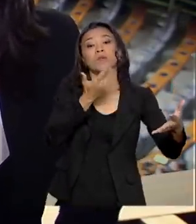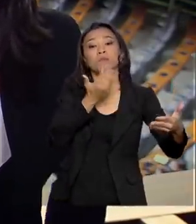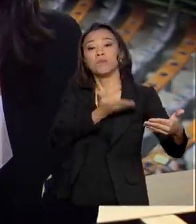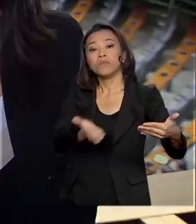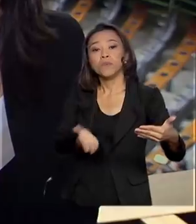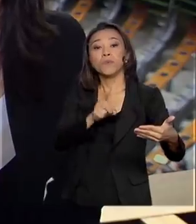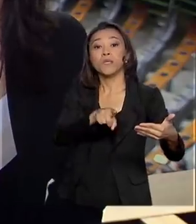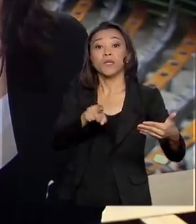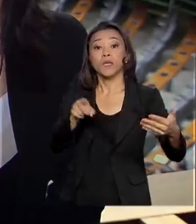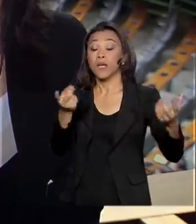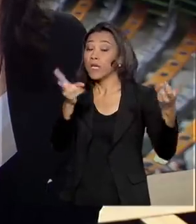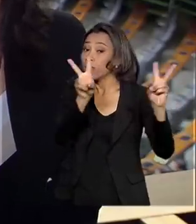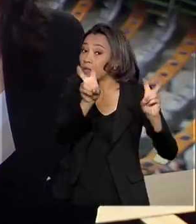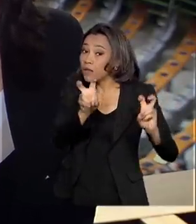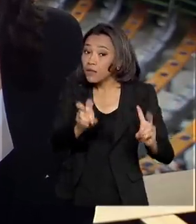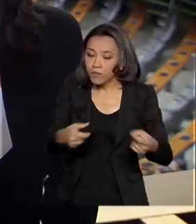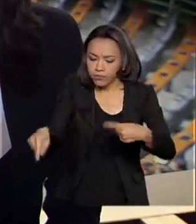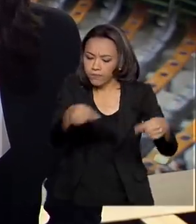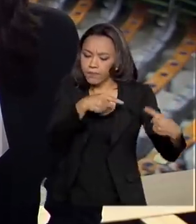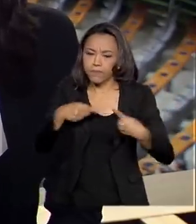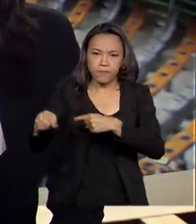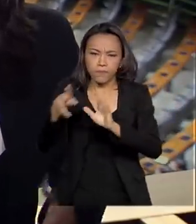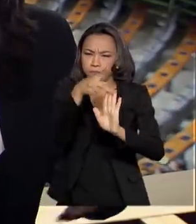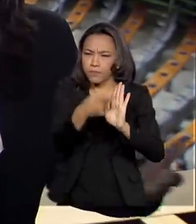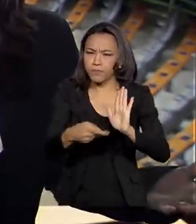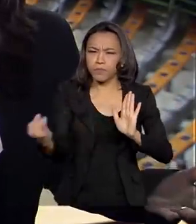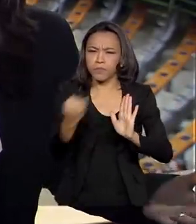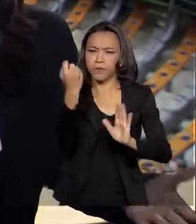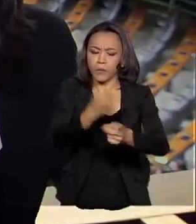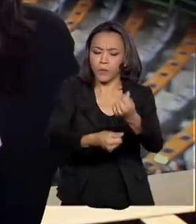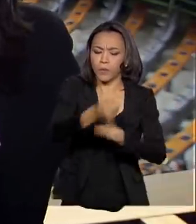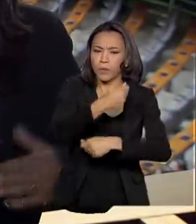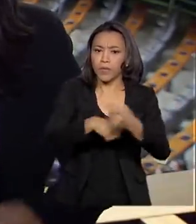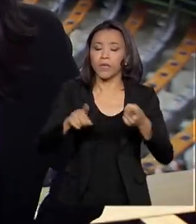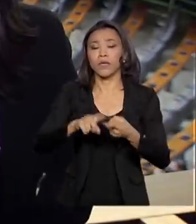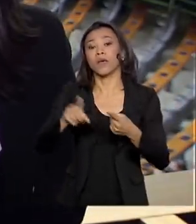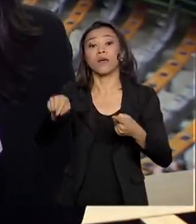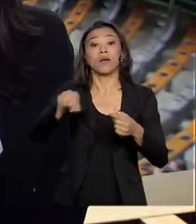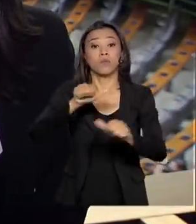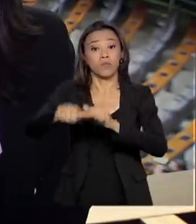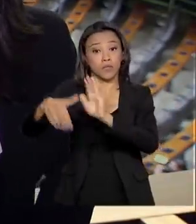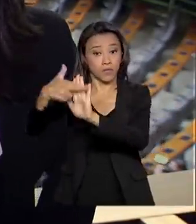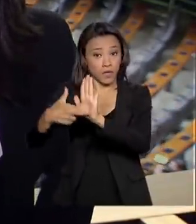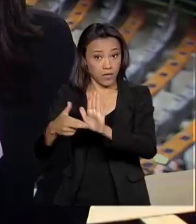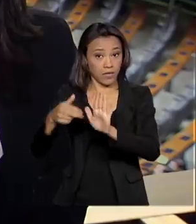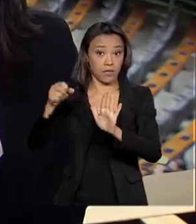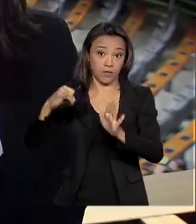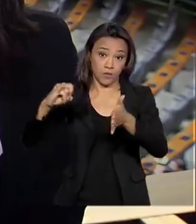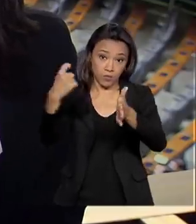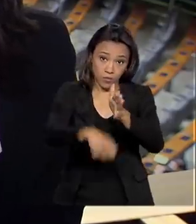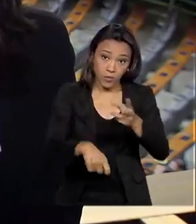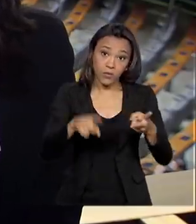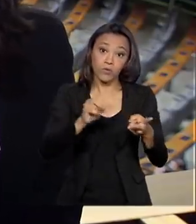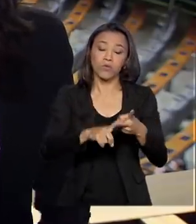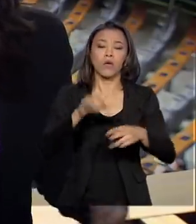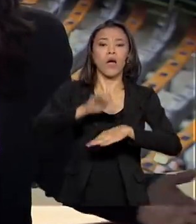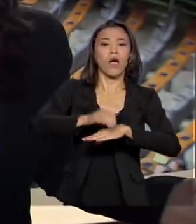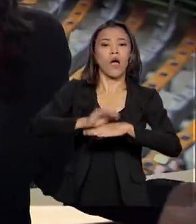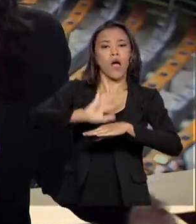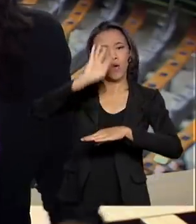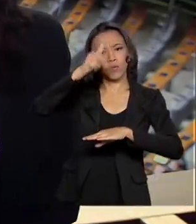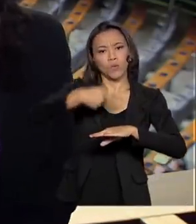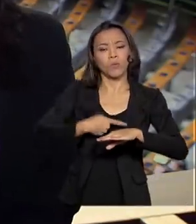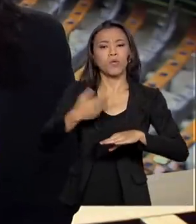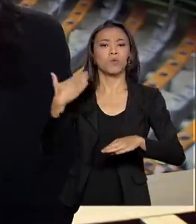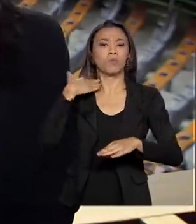projetos importantes para a economia do país, como a reforma tributária, a privatização da Eletrobras, a autonomia do Banco Central e